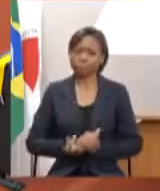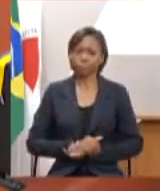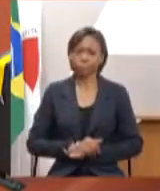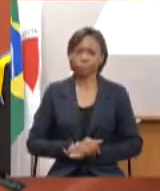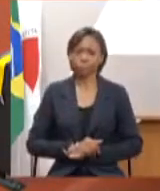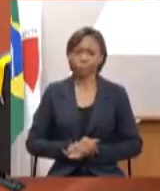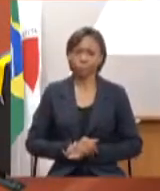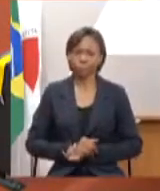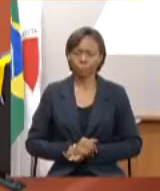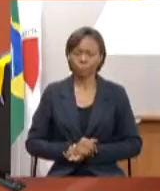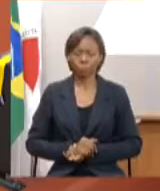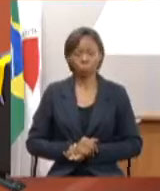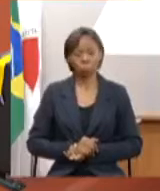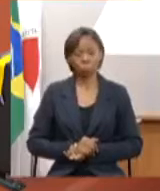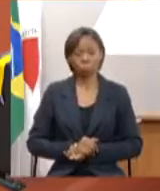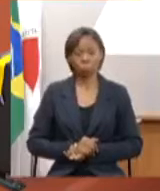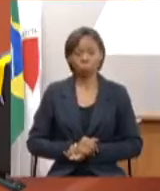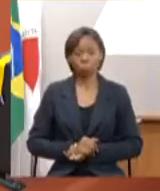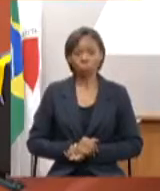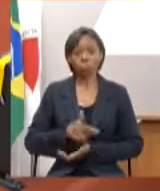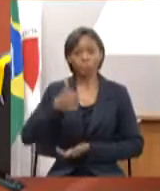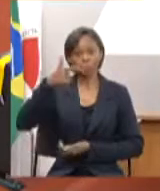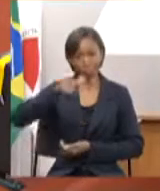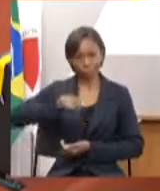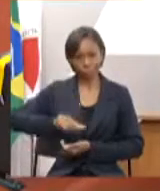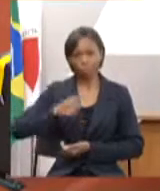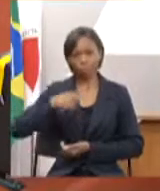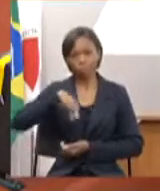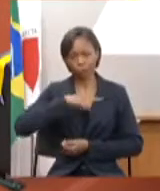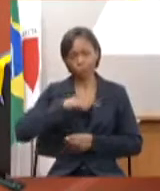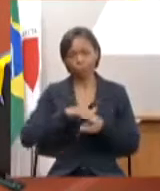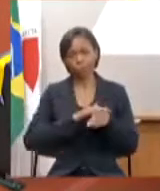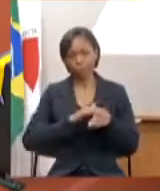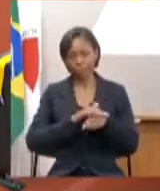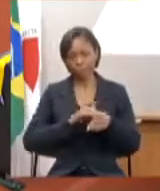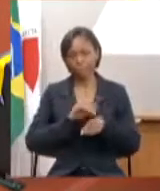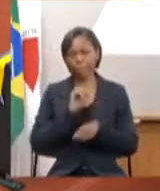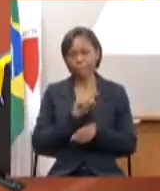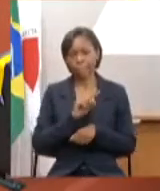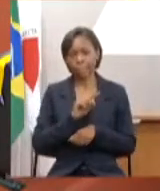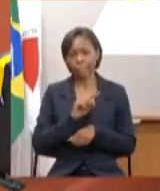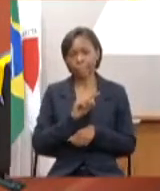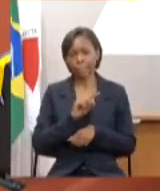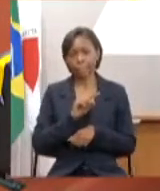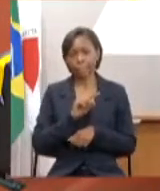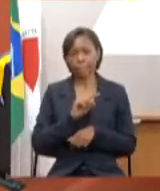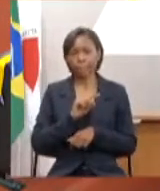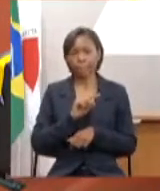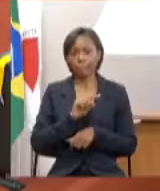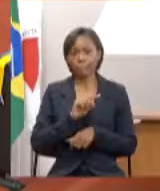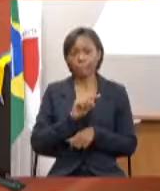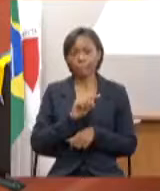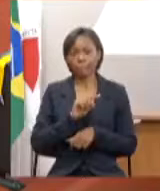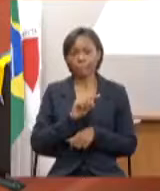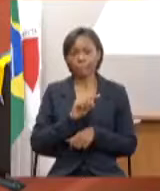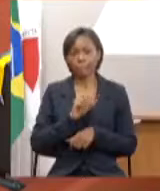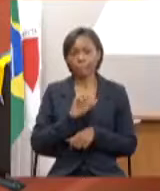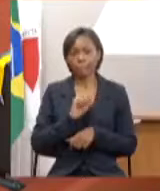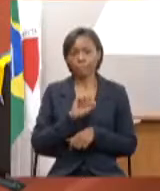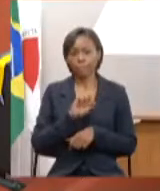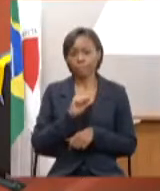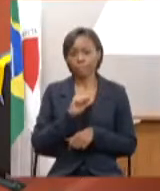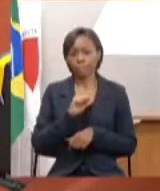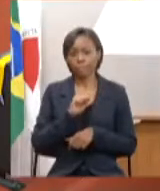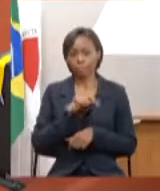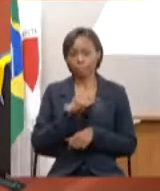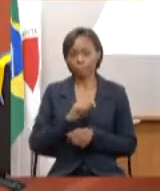bom nós vamos falar de novo com a CEAPA mas essa é a posição oficial da CEAPA que acabou de me enviar aqui porque eu